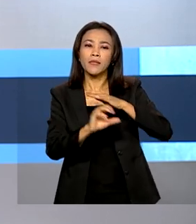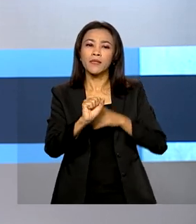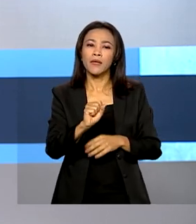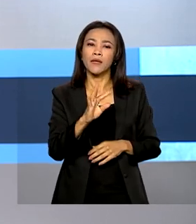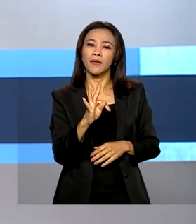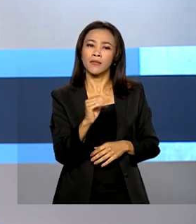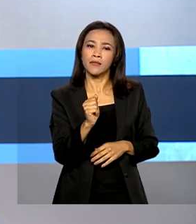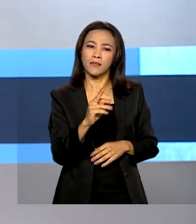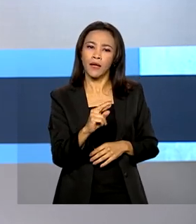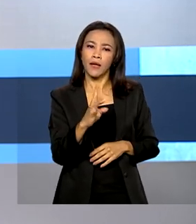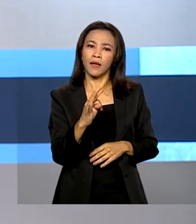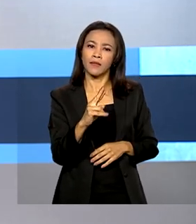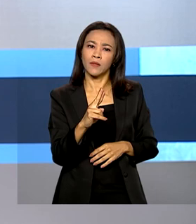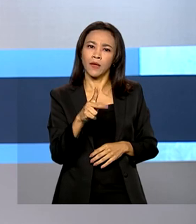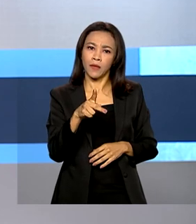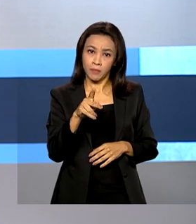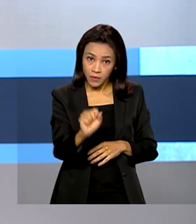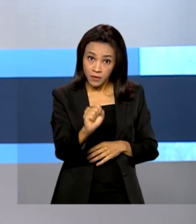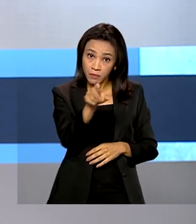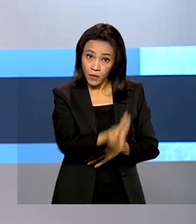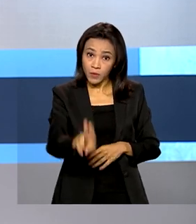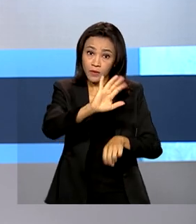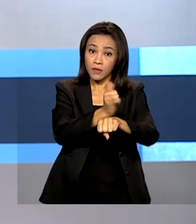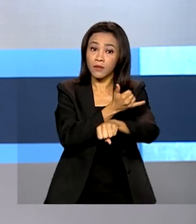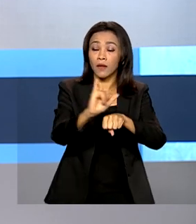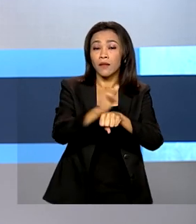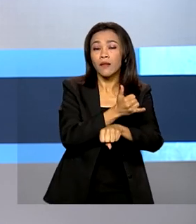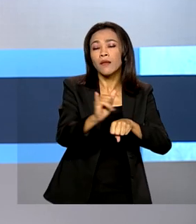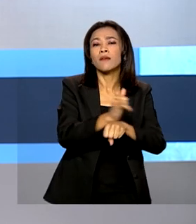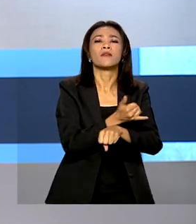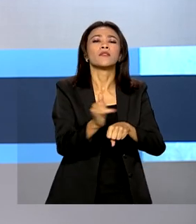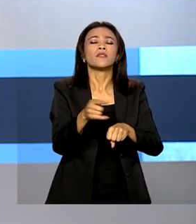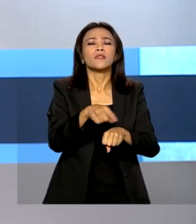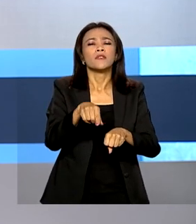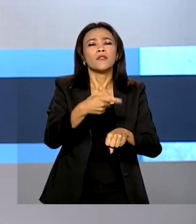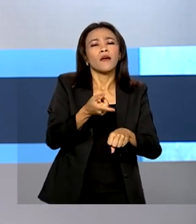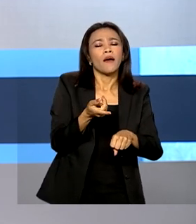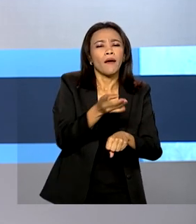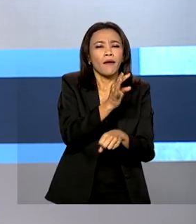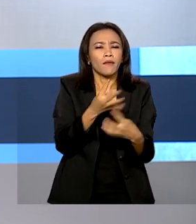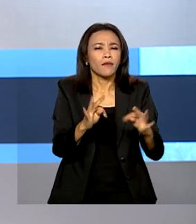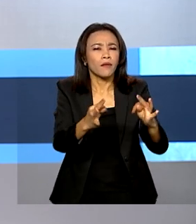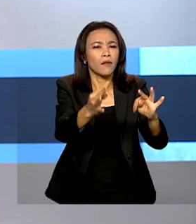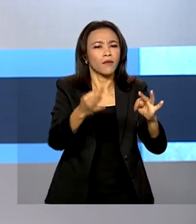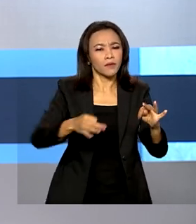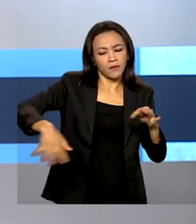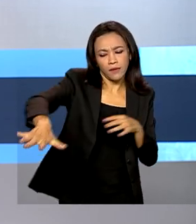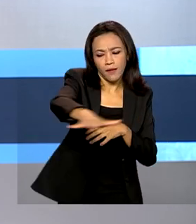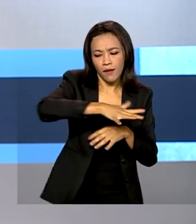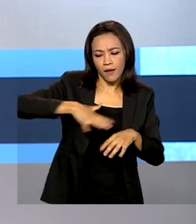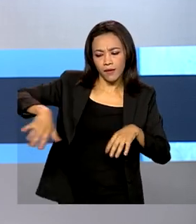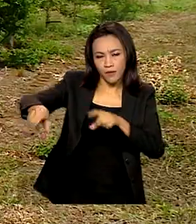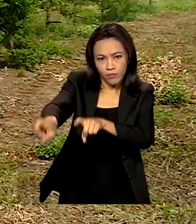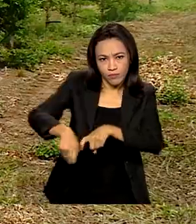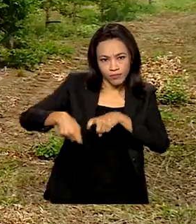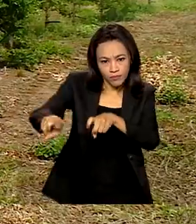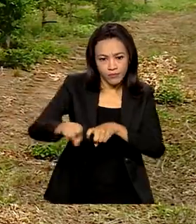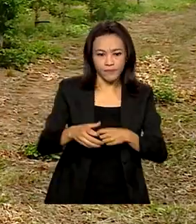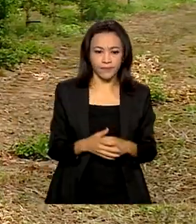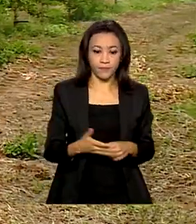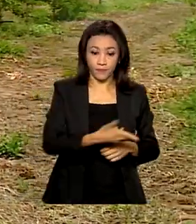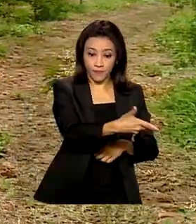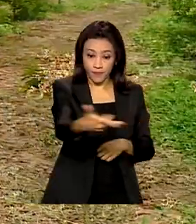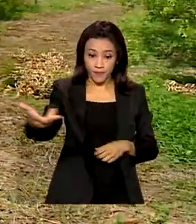o homem do campo a usar ferramentas digitais no setor, por meio do projeto AgroNordeste Digital. O